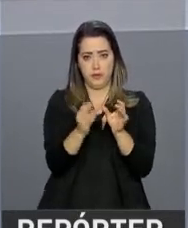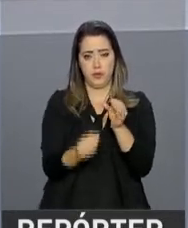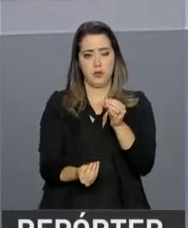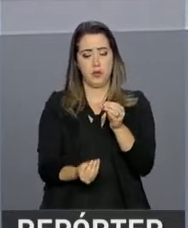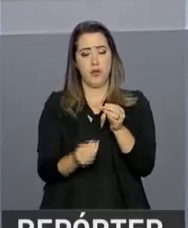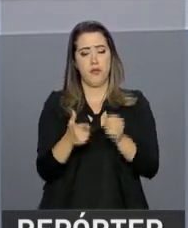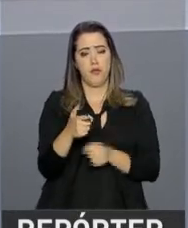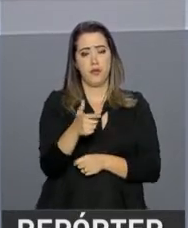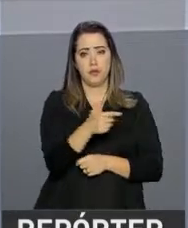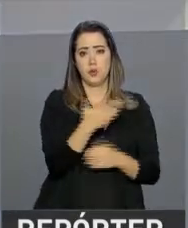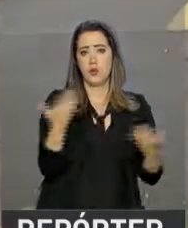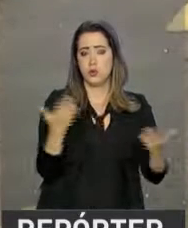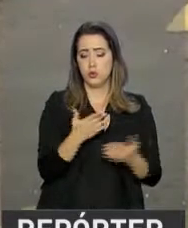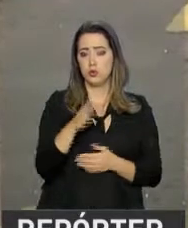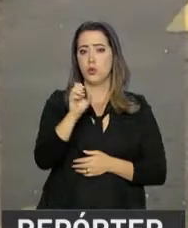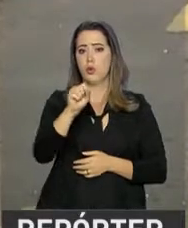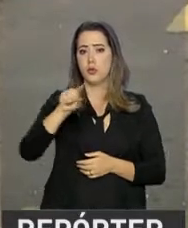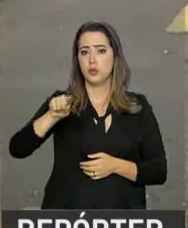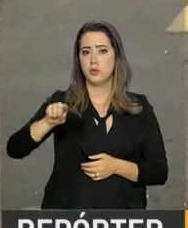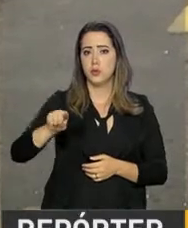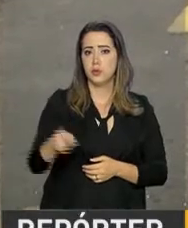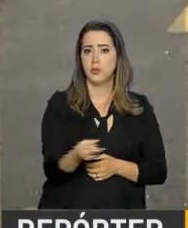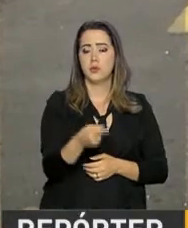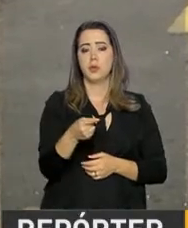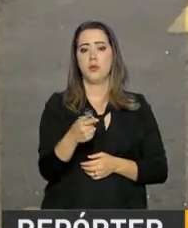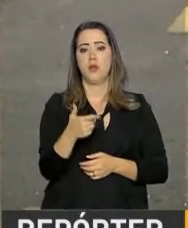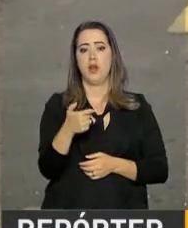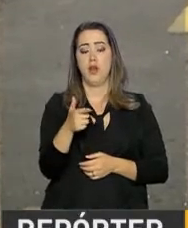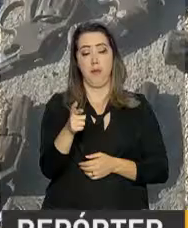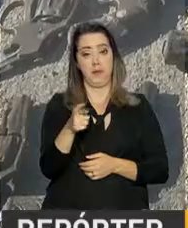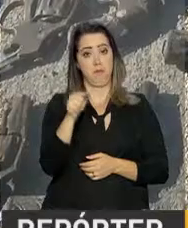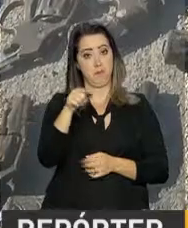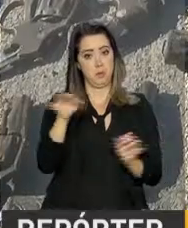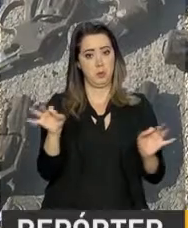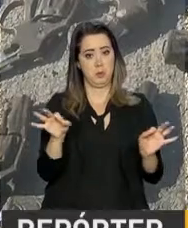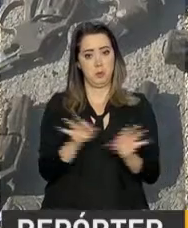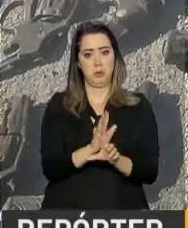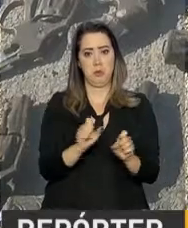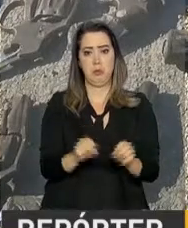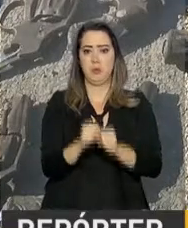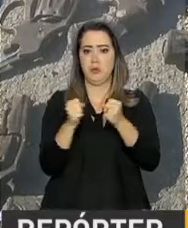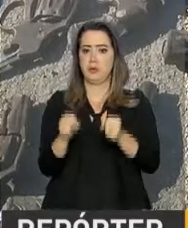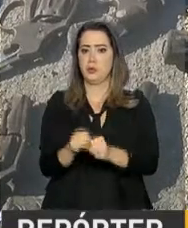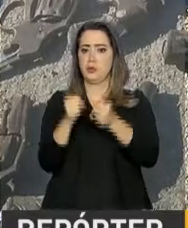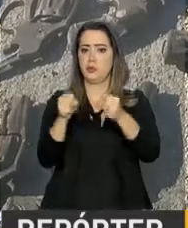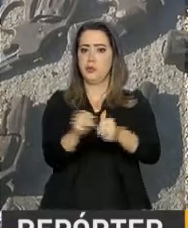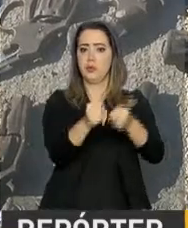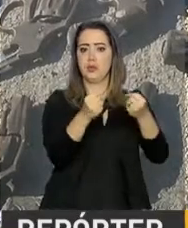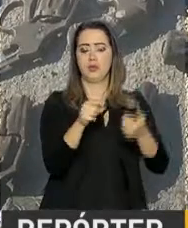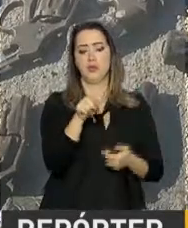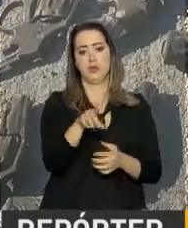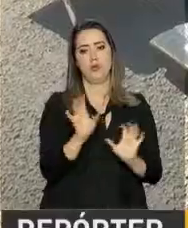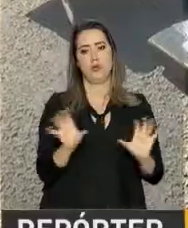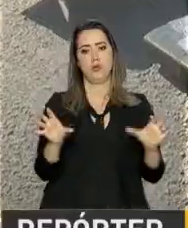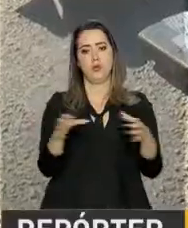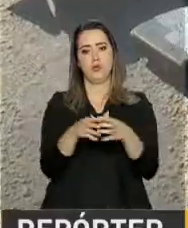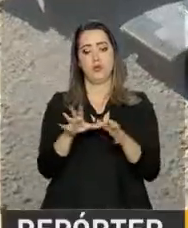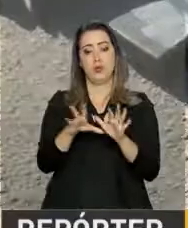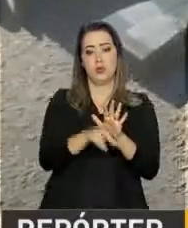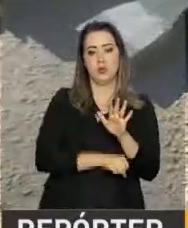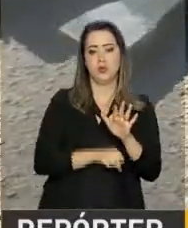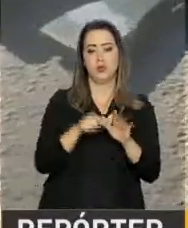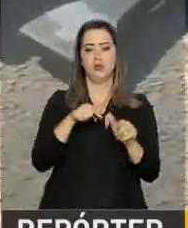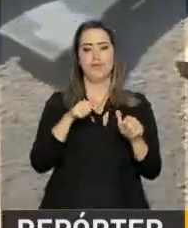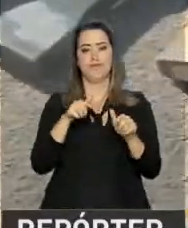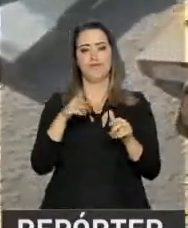hoje foram destruídas quase 8.550 armas. É a chamada Operação Vulcão. Parte das armas foi apreendida